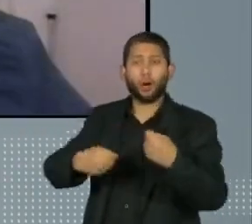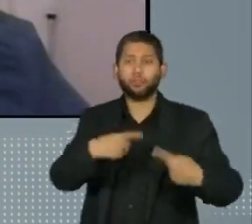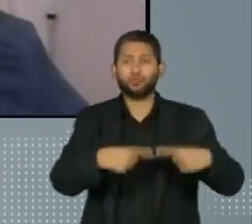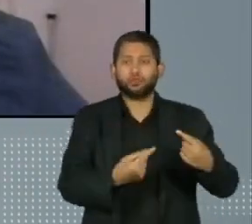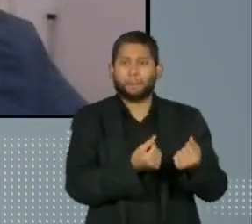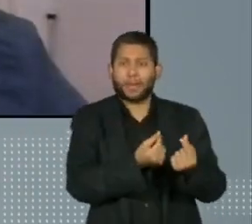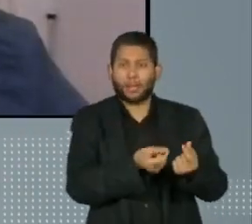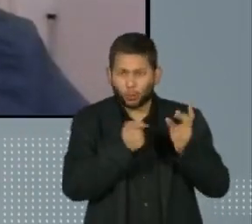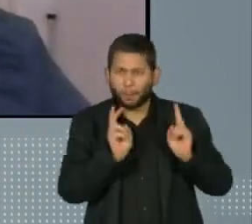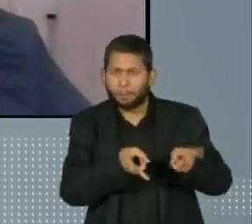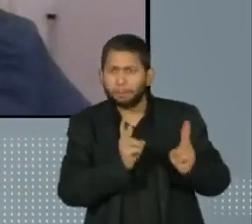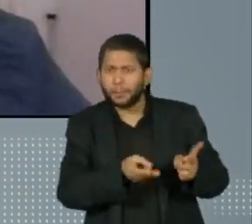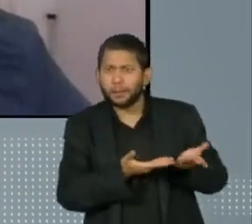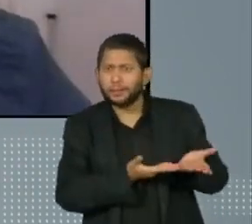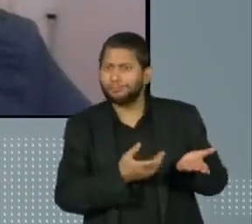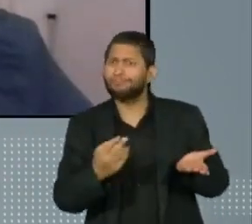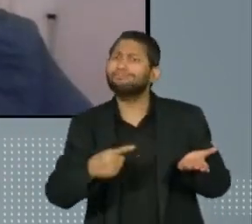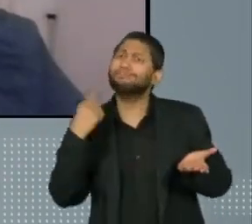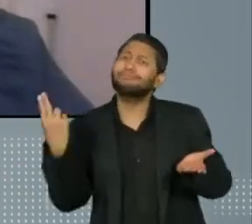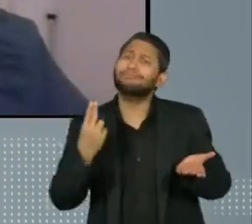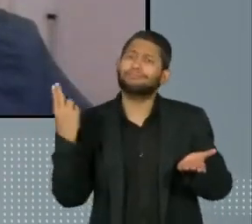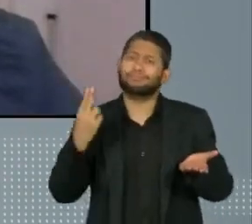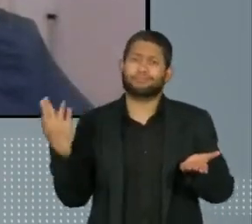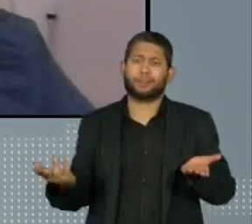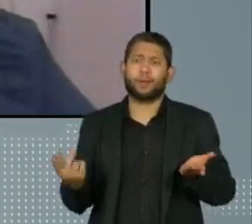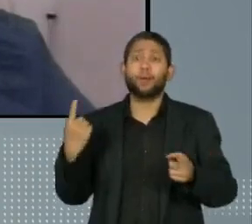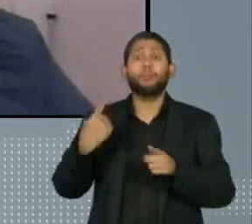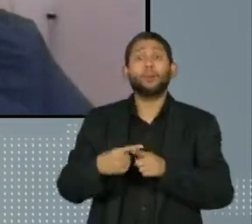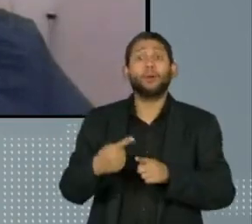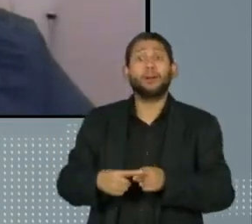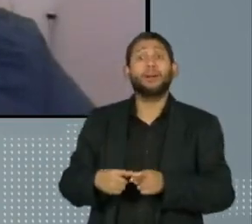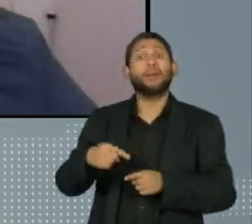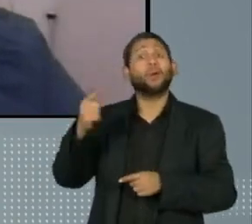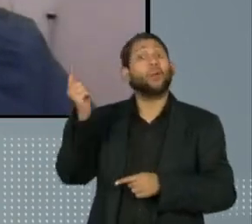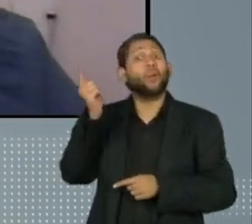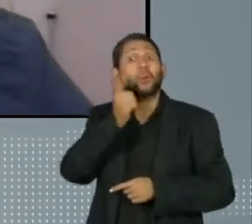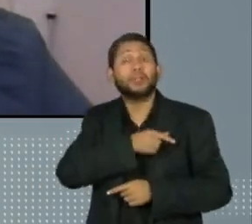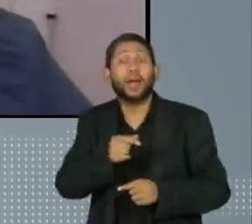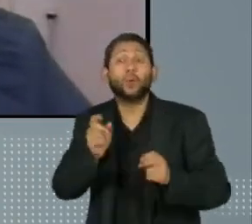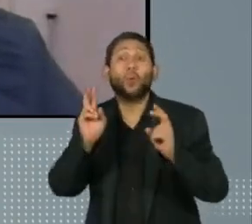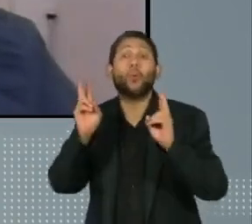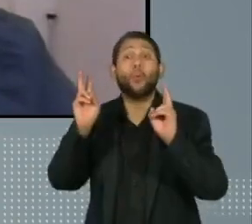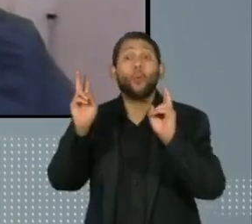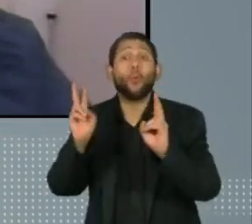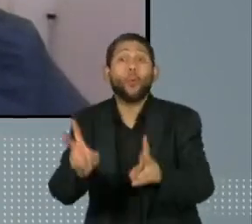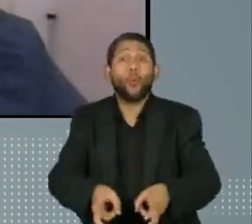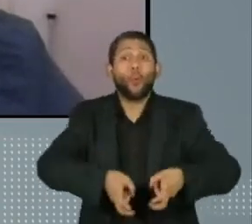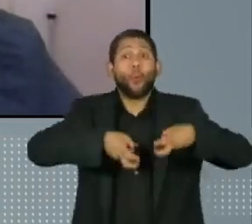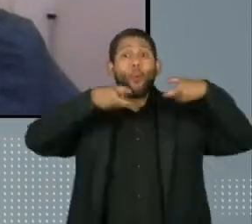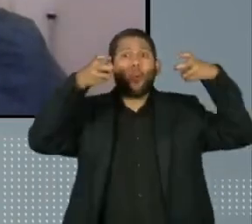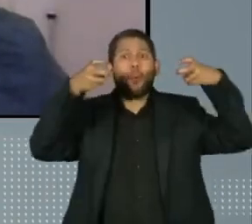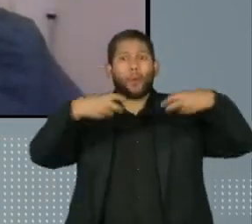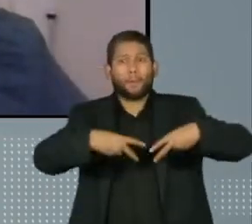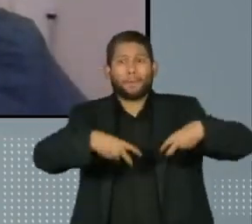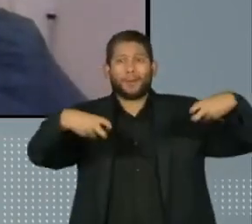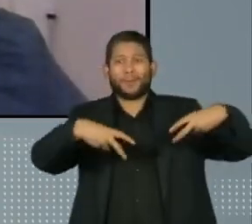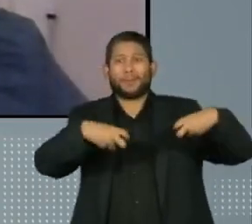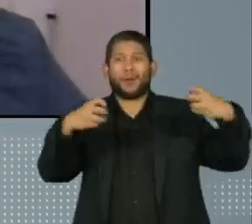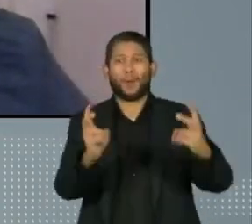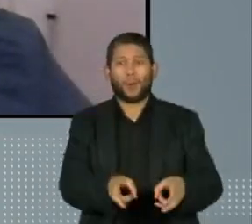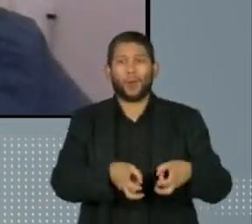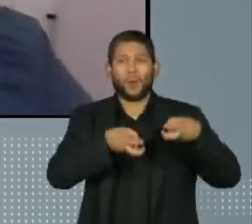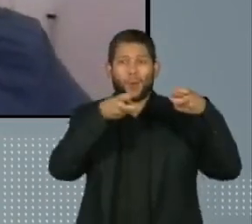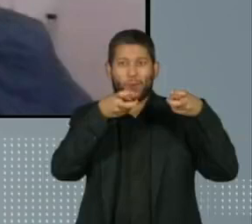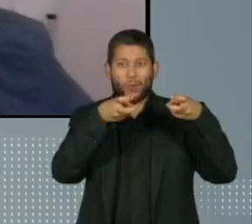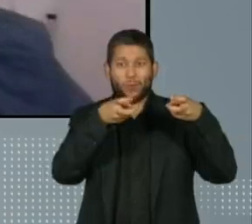de preços. Por quê? Porque vai gerar um lucro extraordinário para a Petrobras, que vai ficar